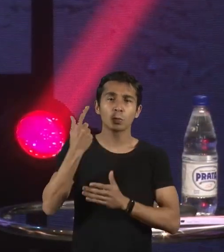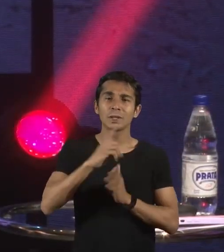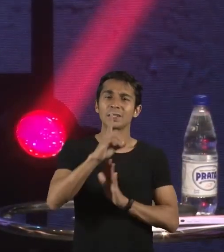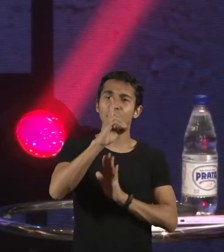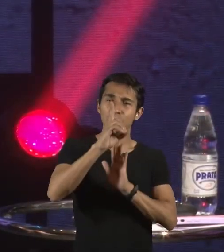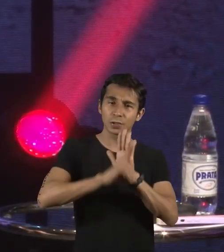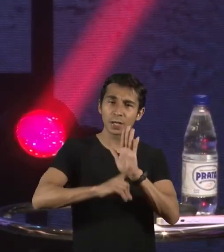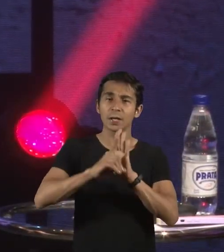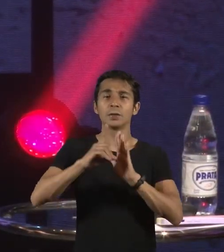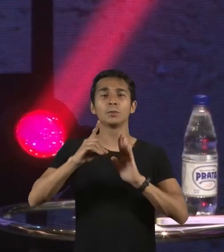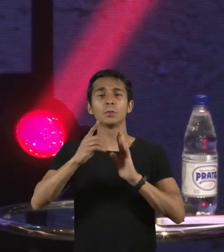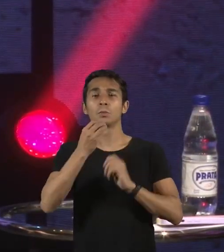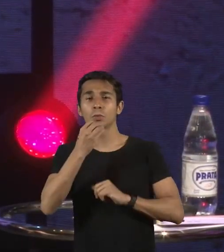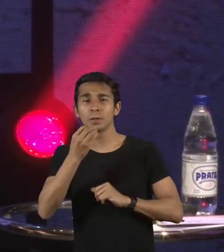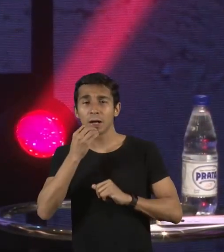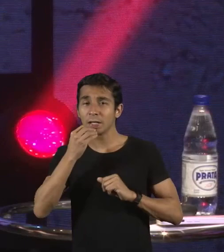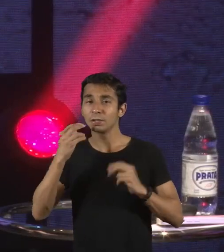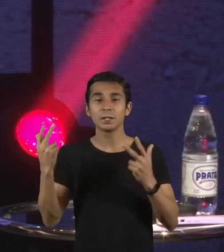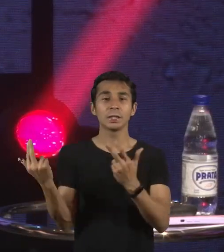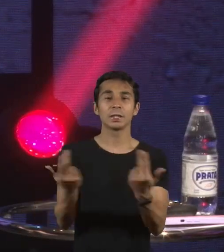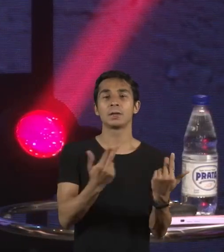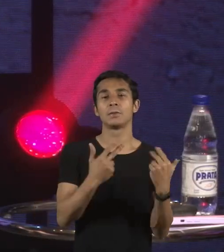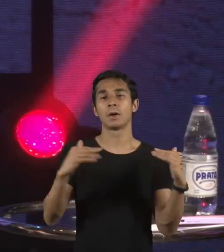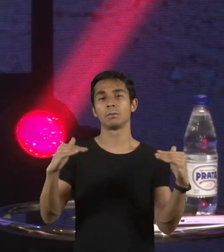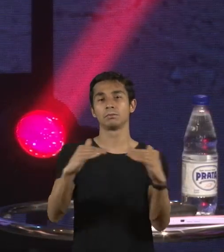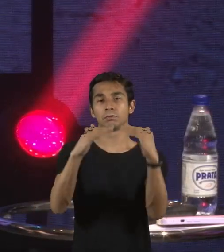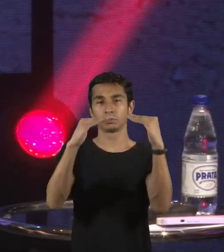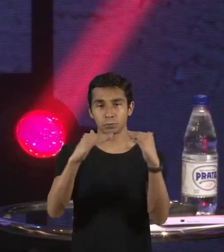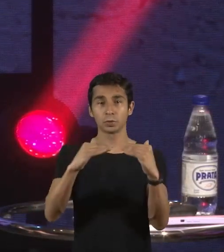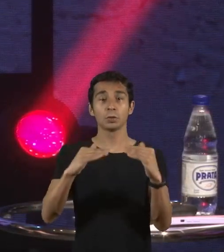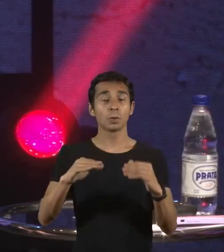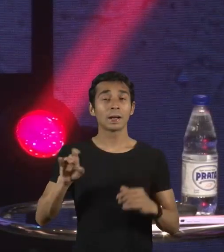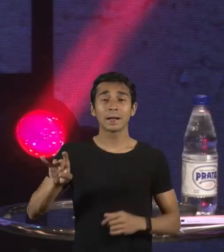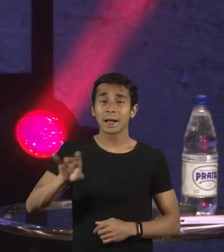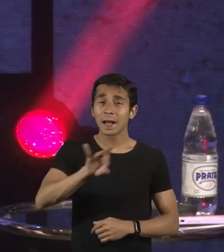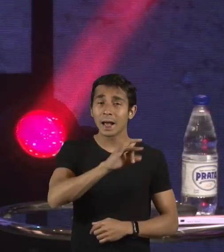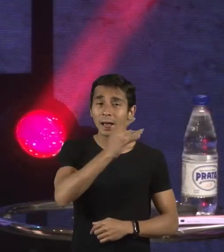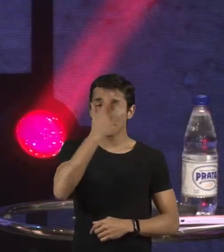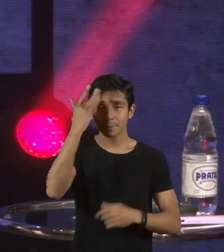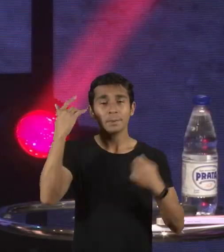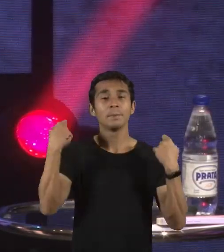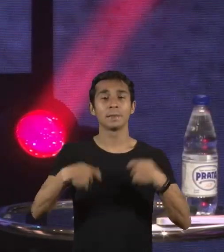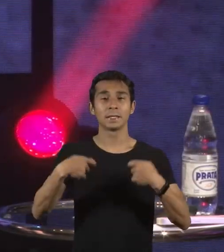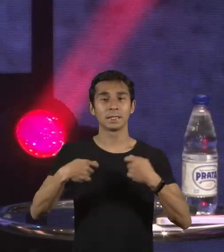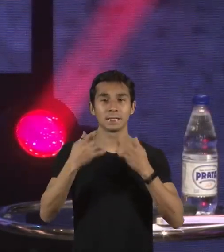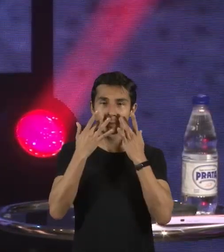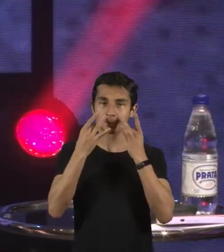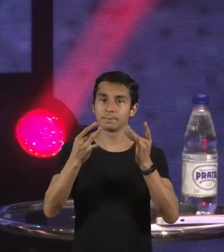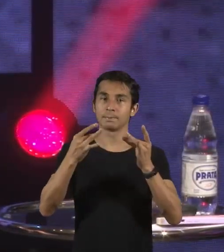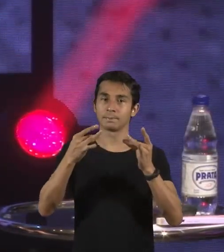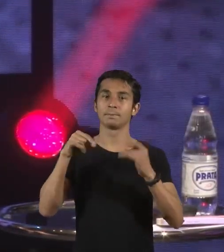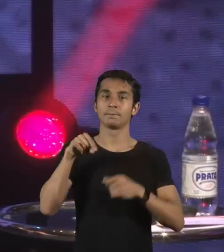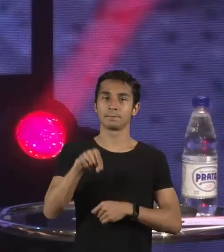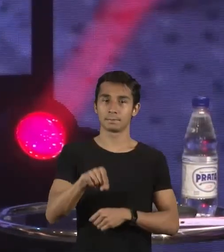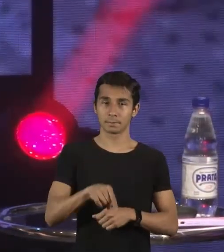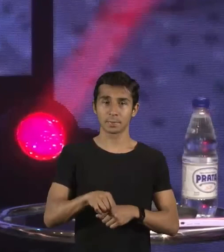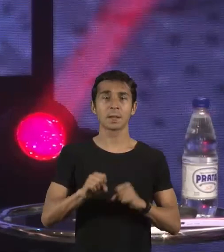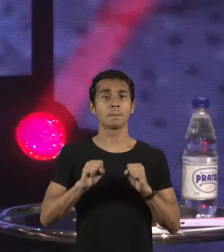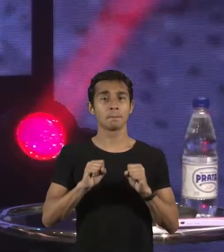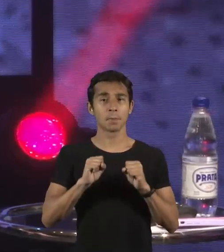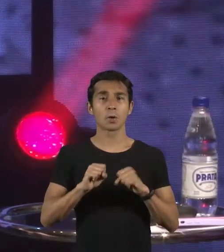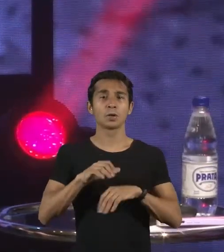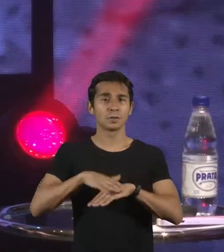todas as pessoas. E essa é uma missão de cada um e cada uma de nós. E a gente sempre pode fazer